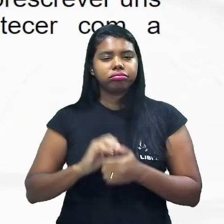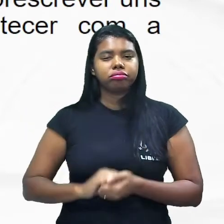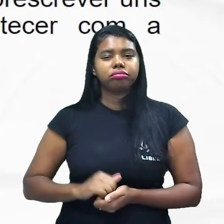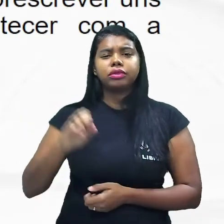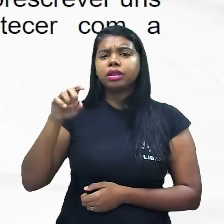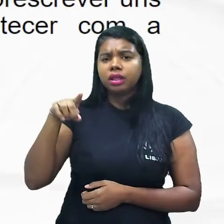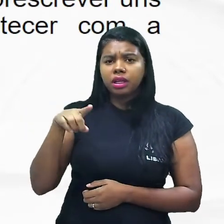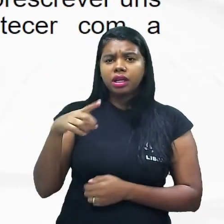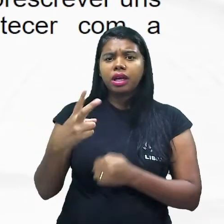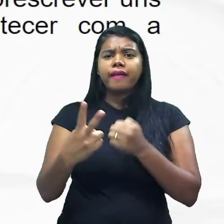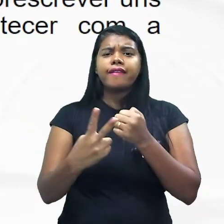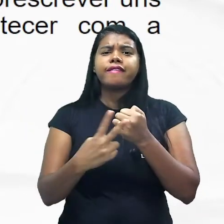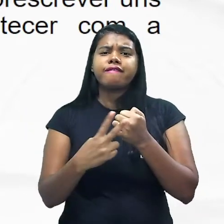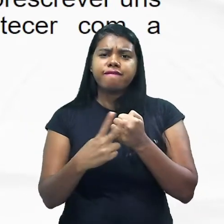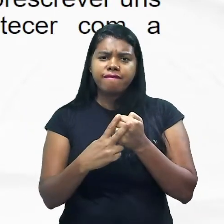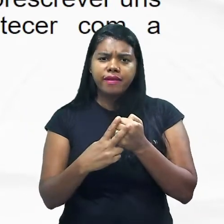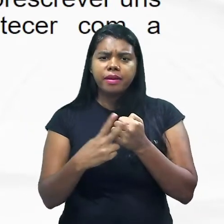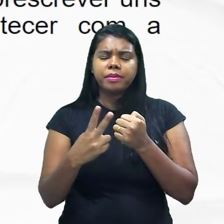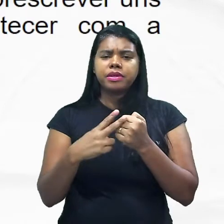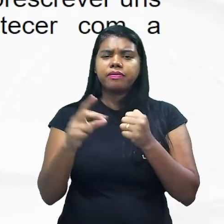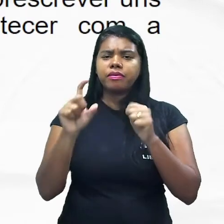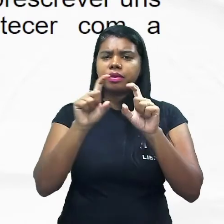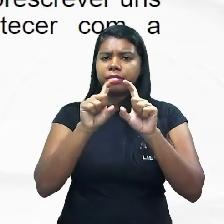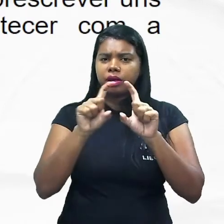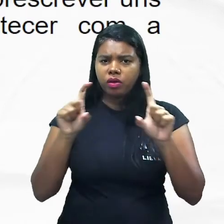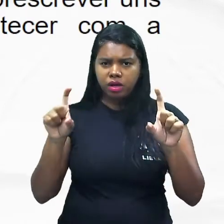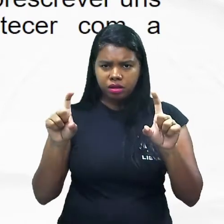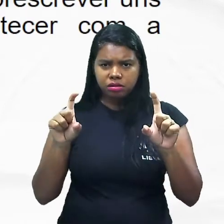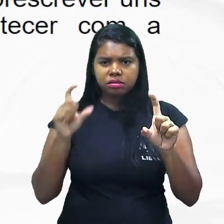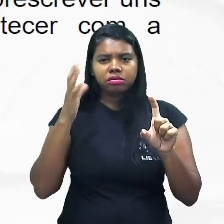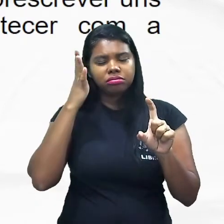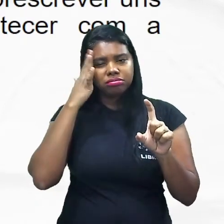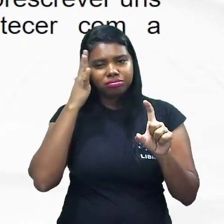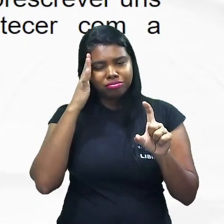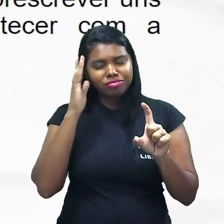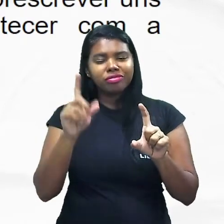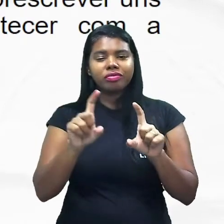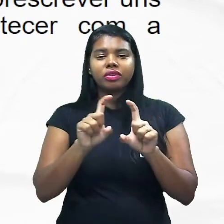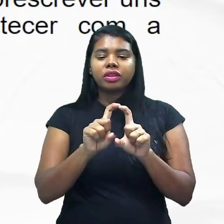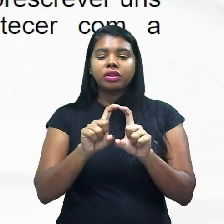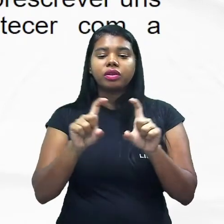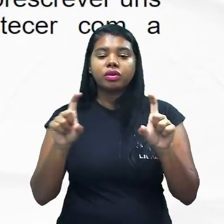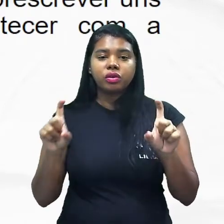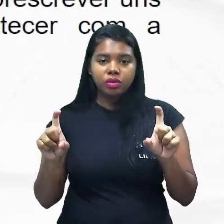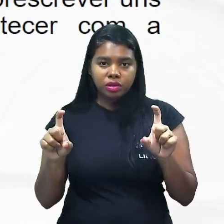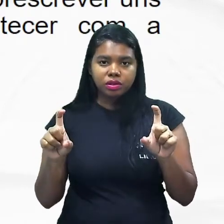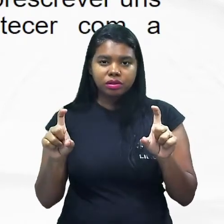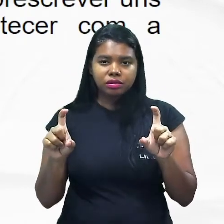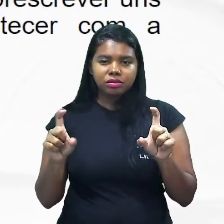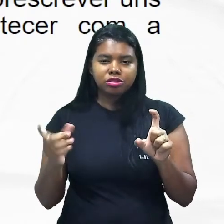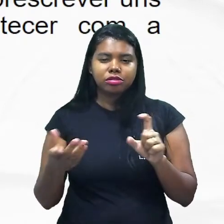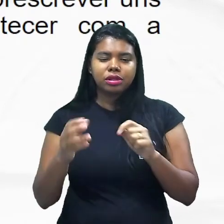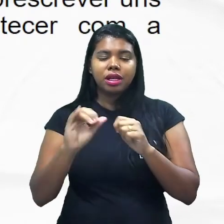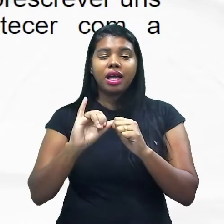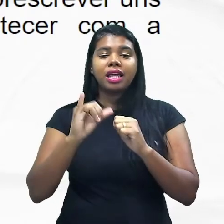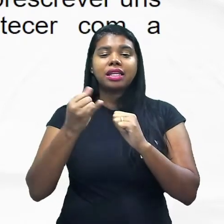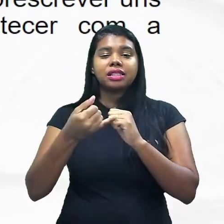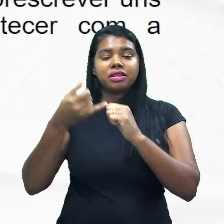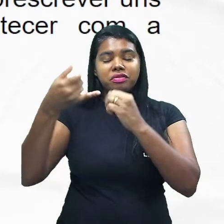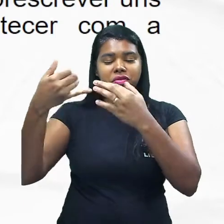é o verbo se é verbo é uma oração então nós estamos diante de uma oração subordinada adjetiva